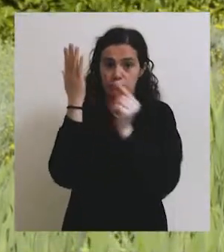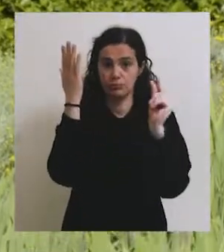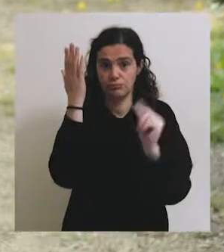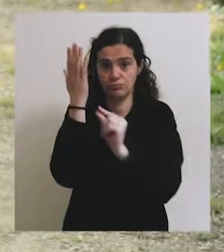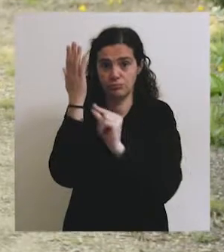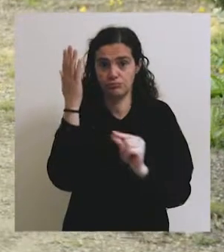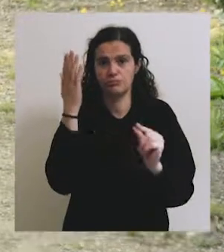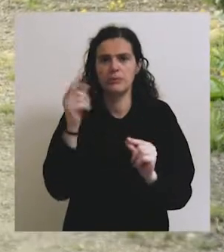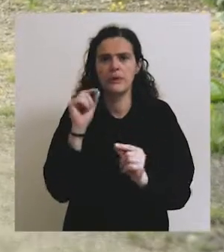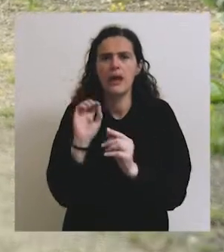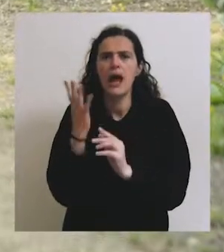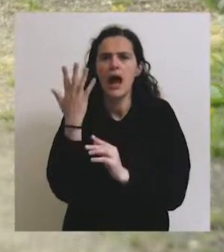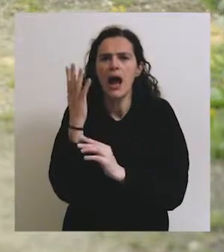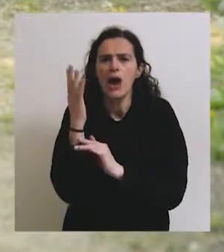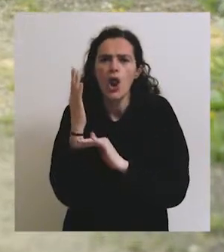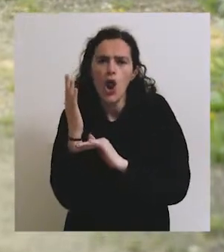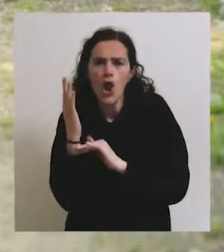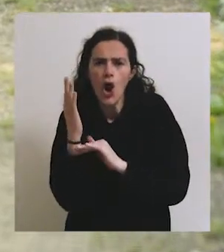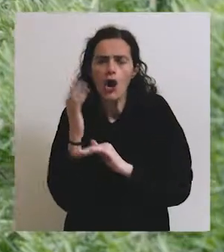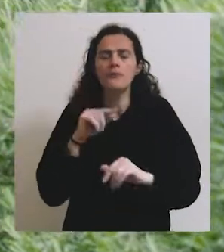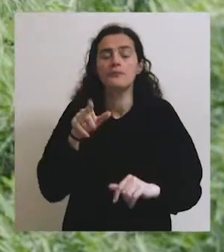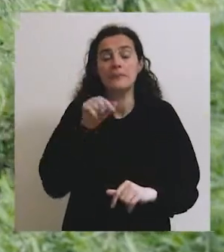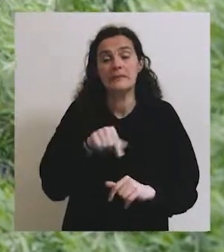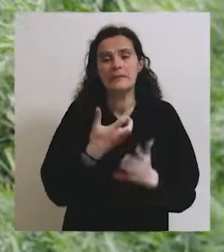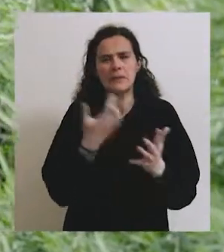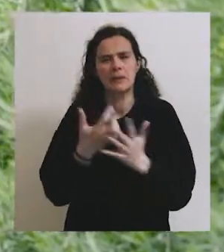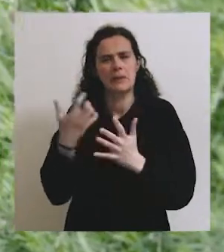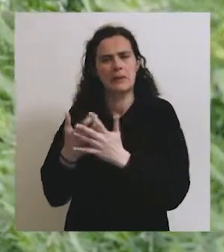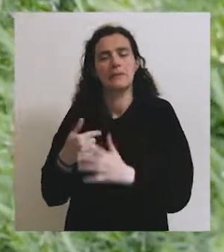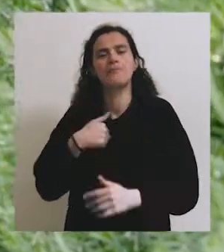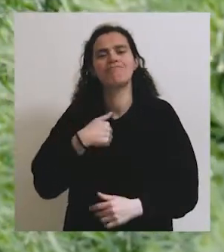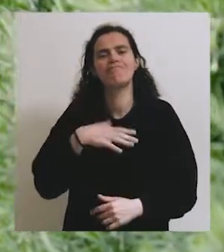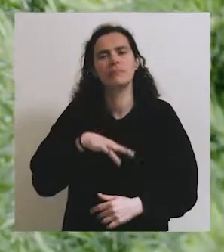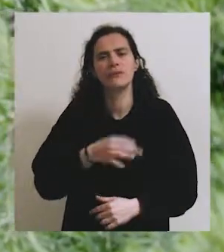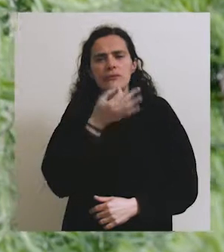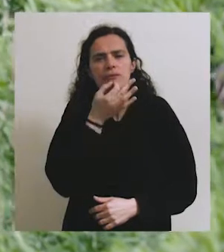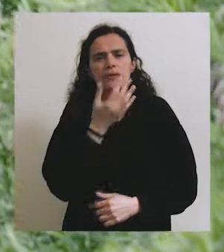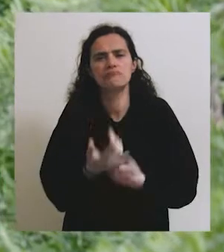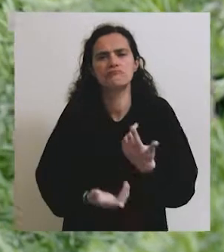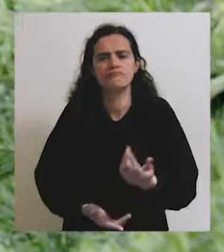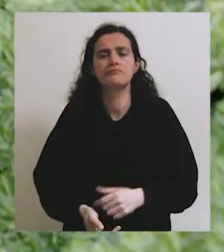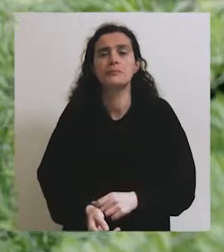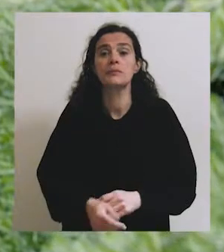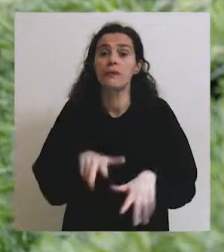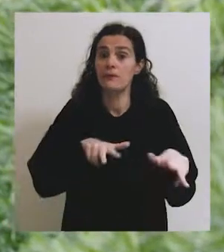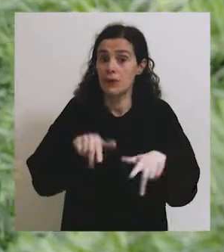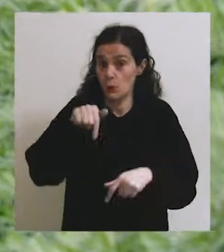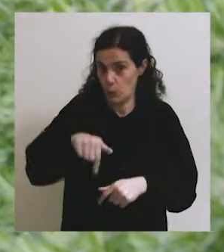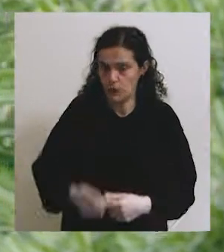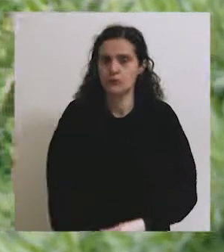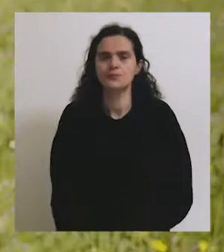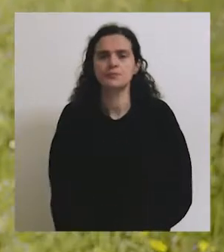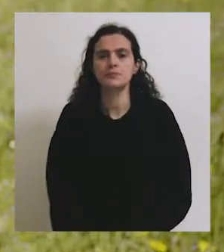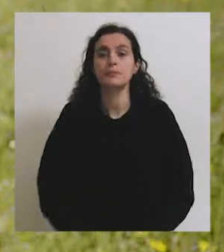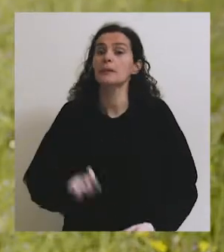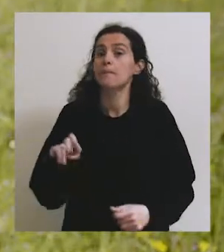exemplo, de muitos arbustos e é isso precisamente alguns destes destaques que eu queria falar neste vídeo de